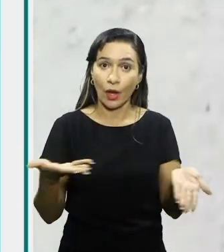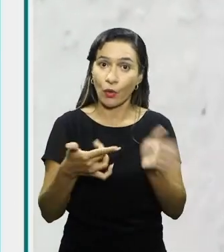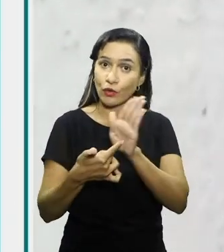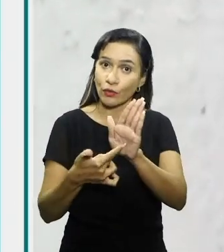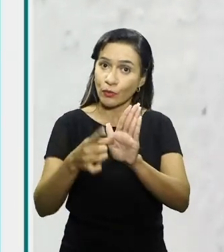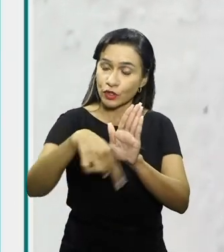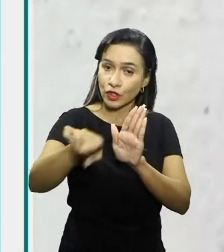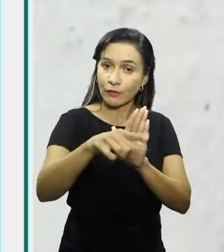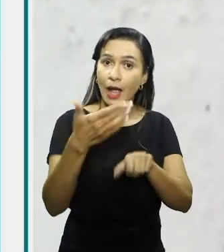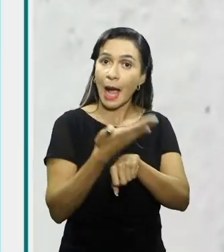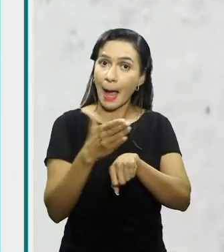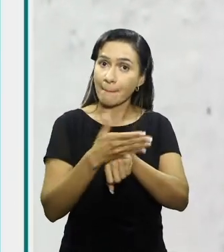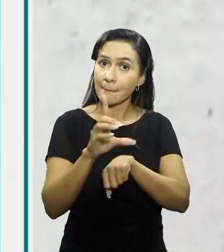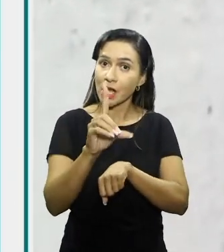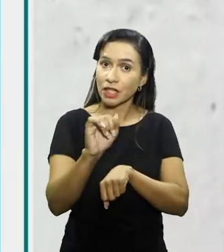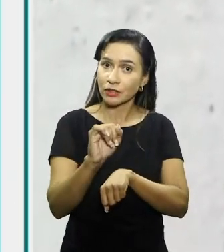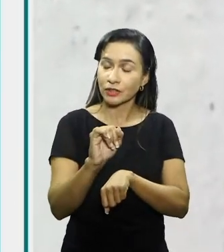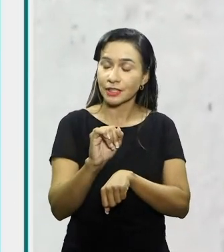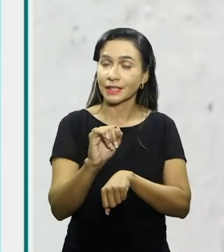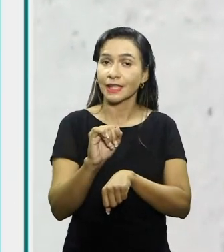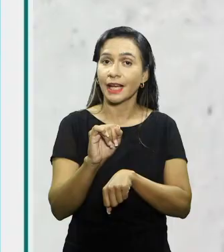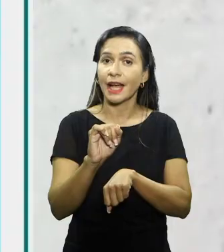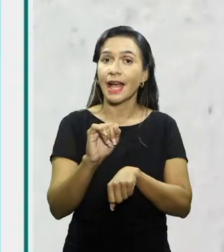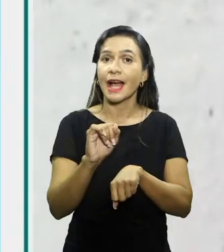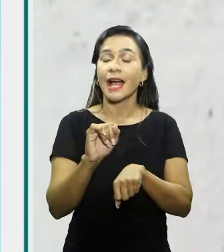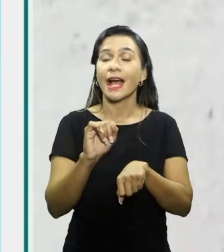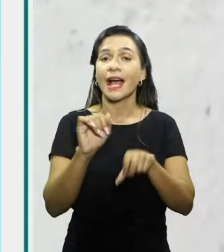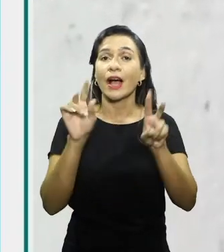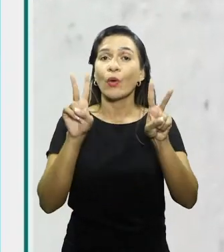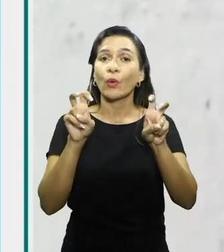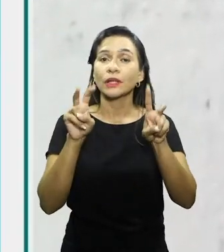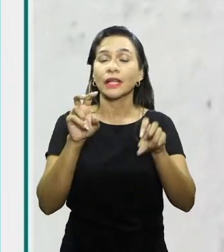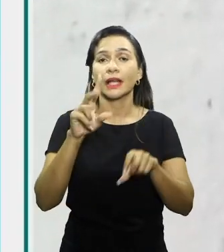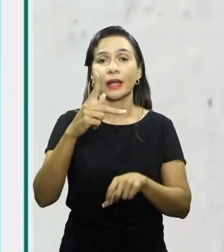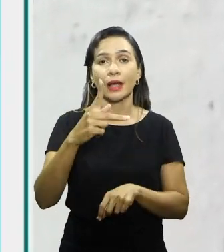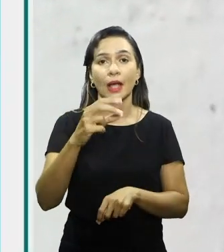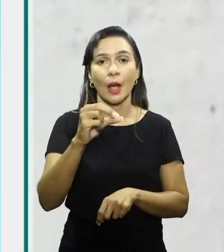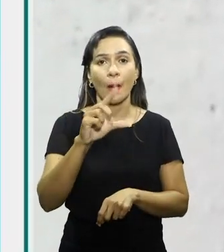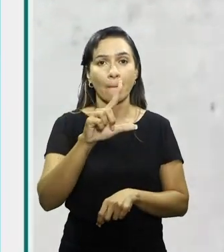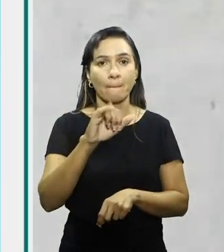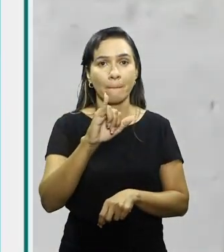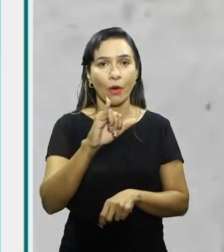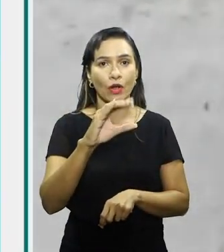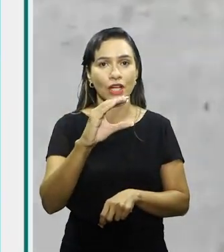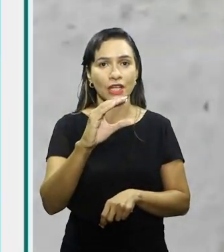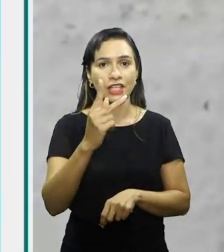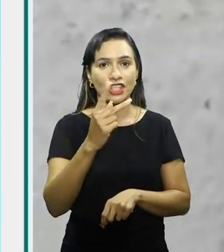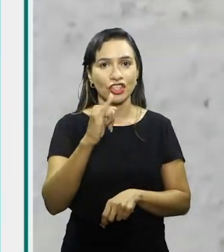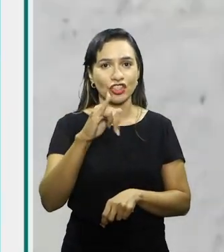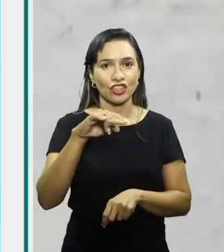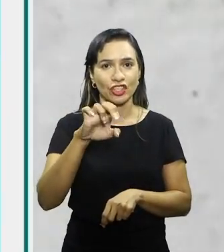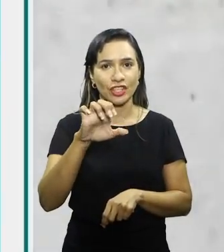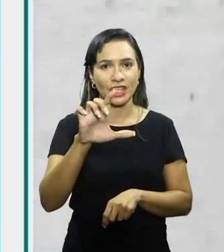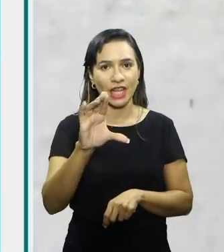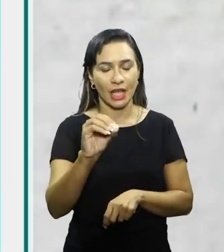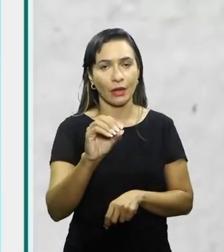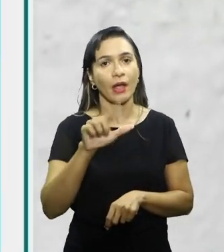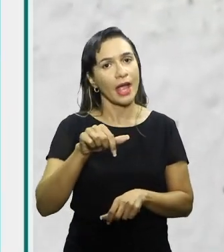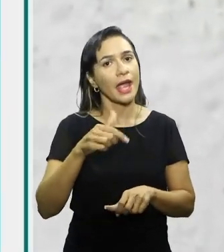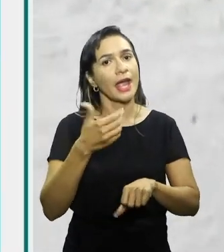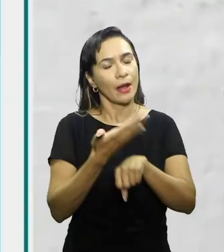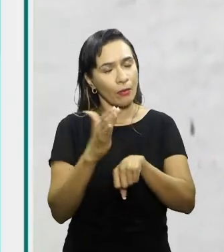a atividade do polichinelo. O polichinelo, ele consiste em uma atividade bem dinâmica,